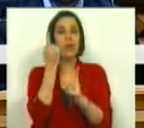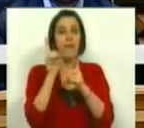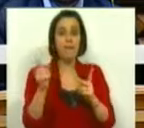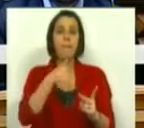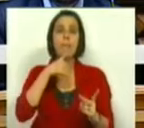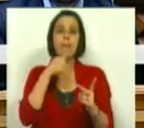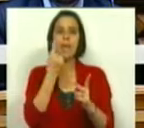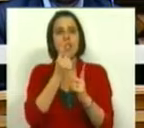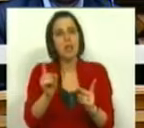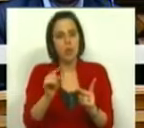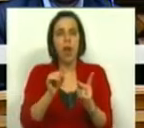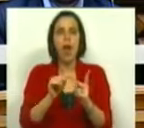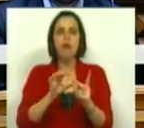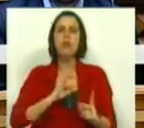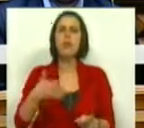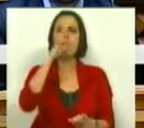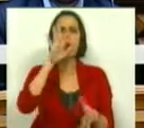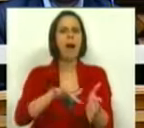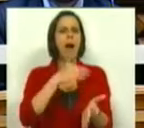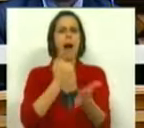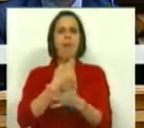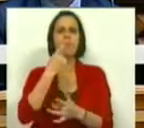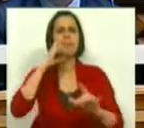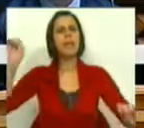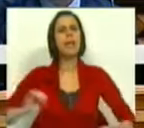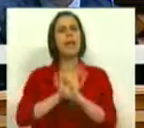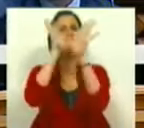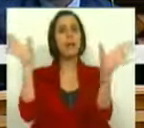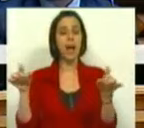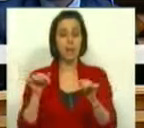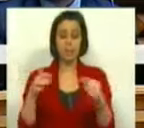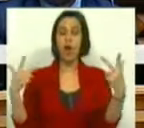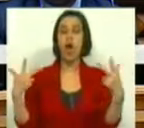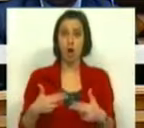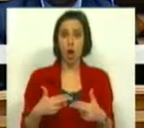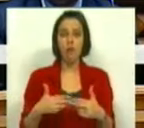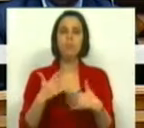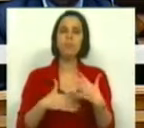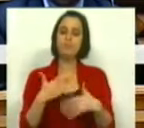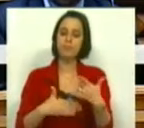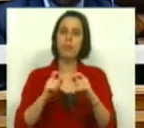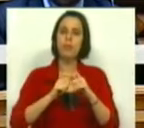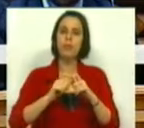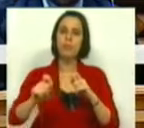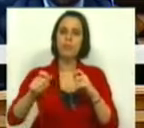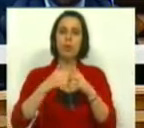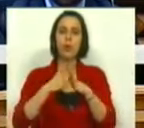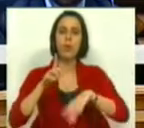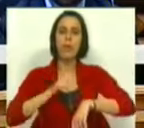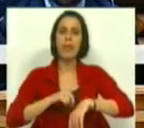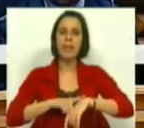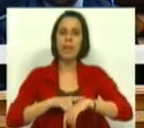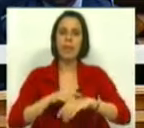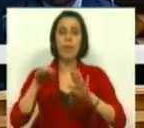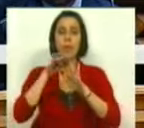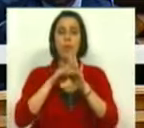excepcional da medida, o Sr. Primeiro-Ministro sempre deixou claro que este corte vigoraria ao longo de todo o período